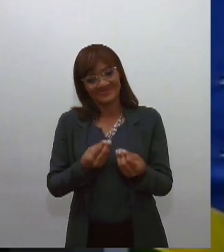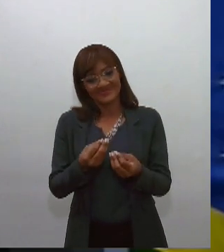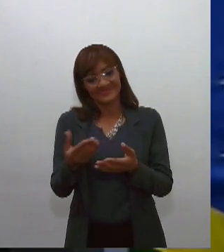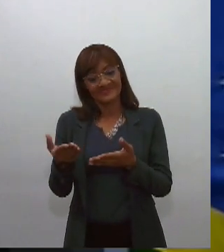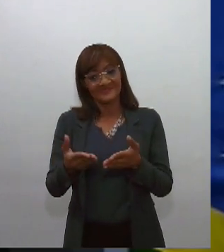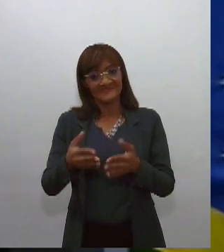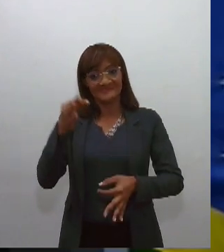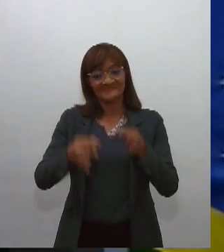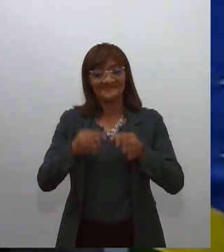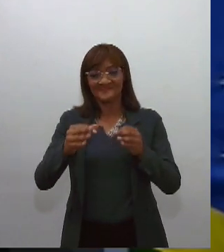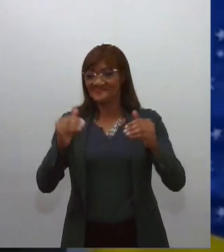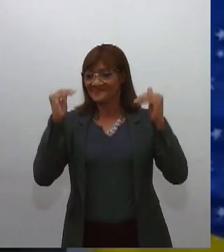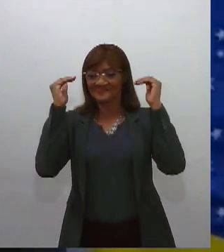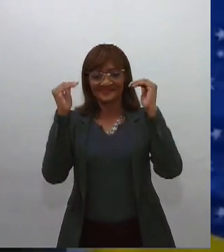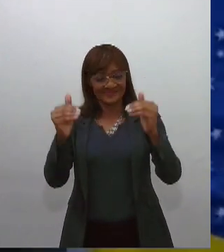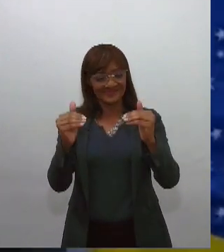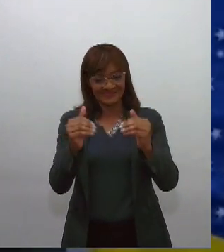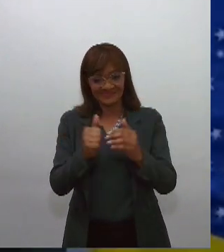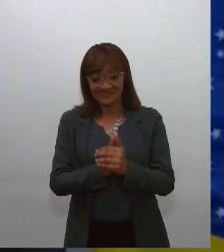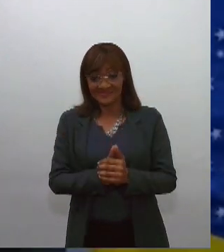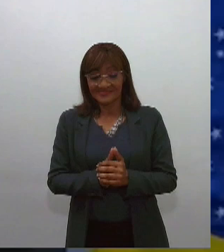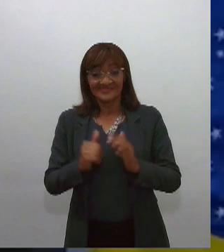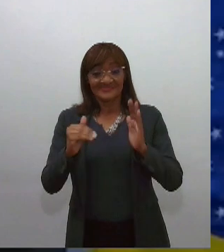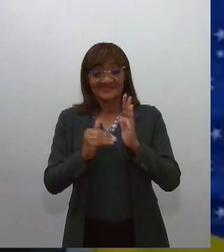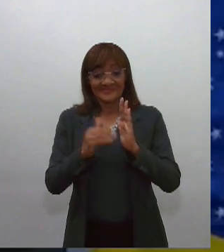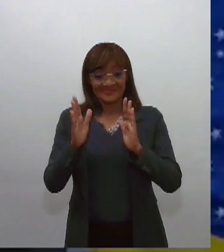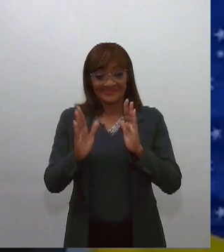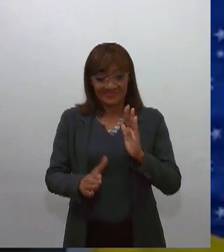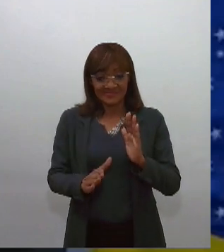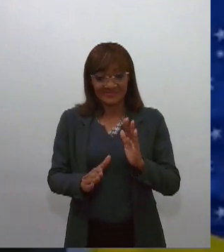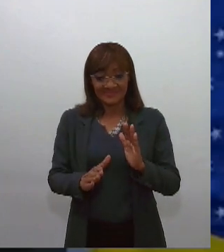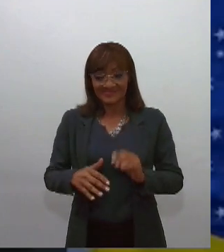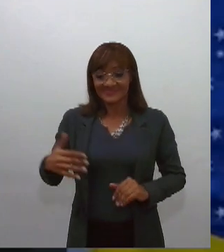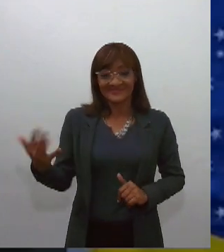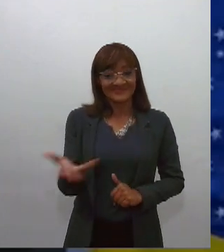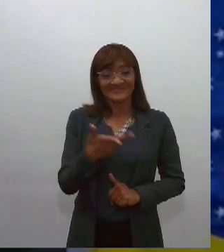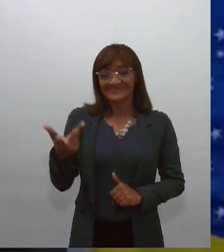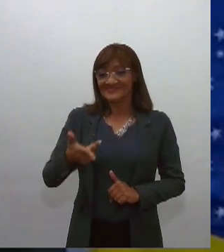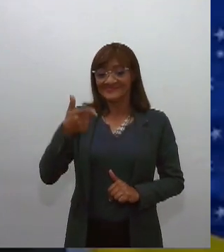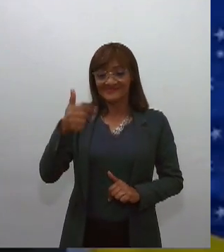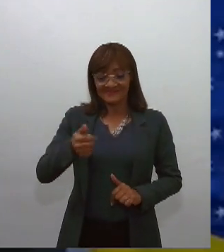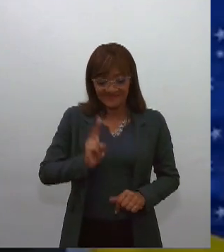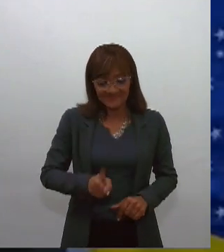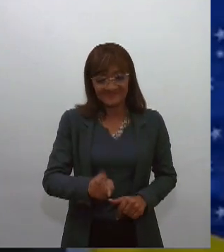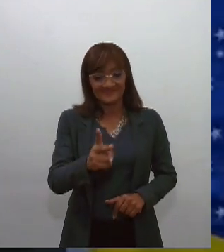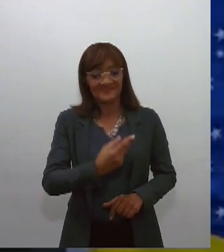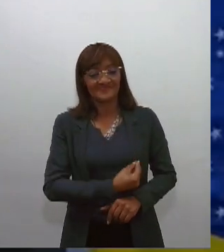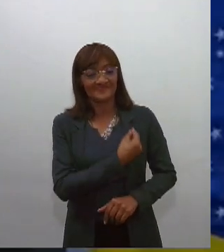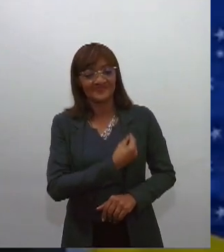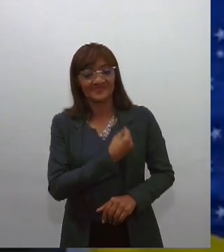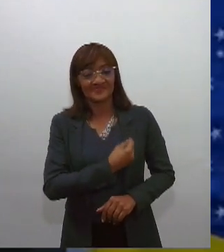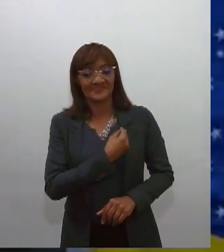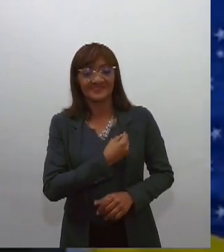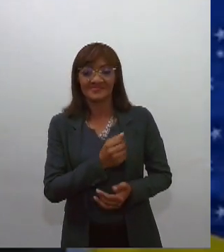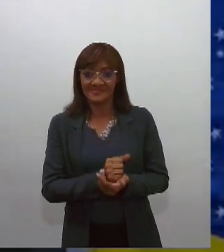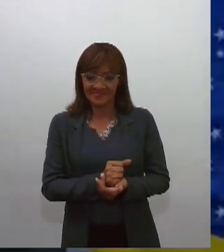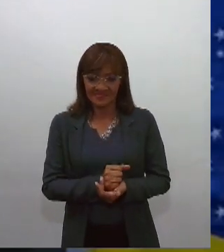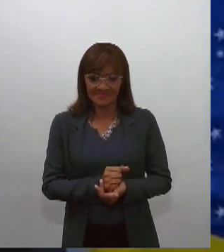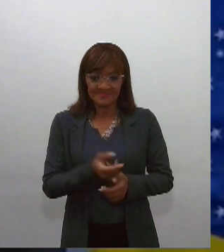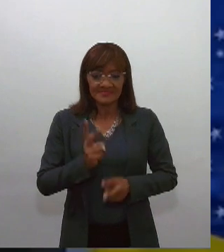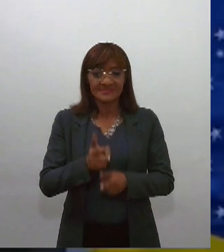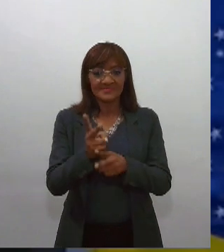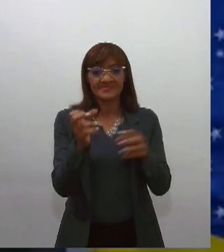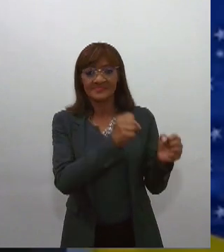plenário do Supremo Tribunal Federal. Essa é uma maneira de manter vivo um tensionamento entre os poderes